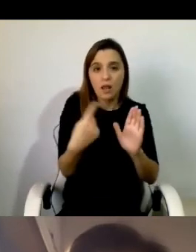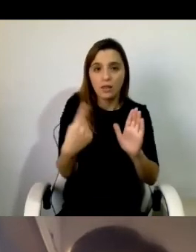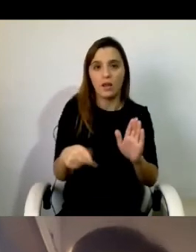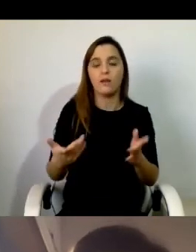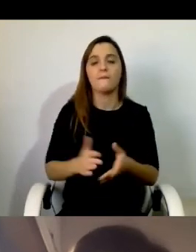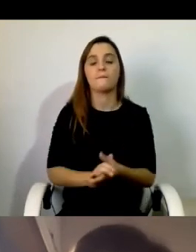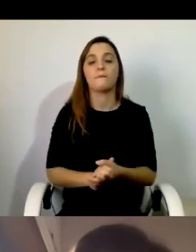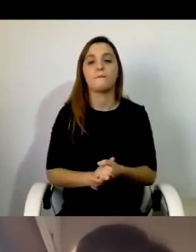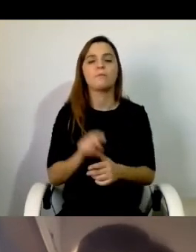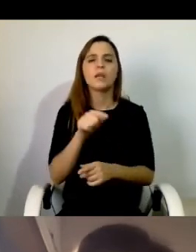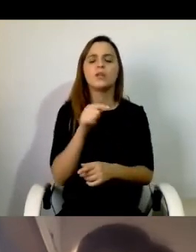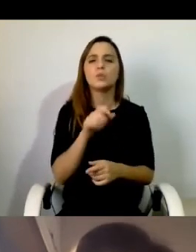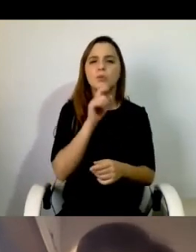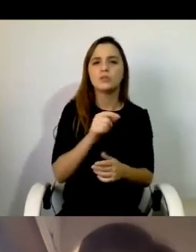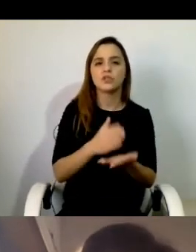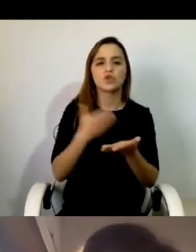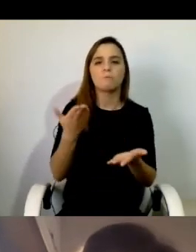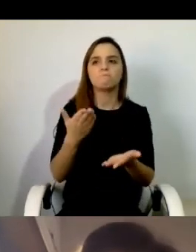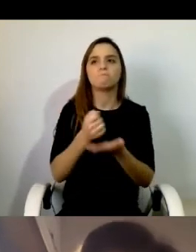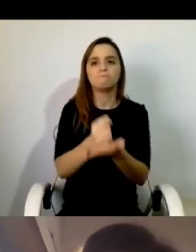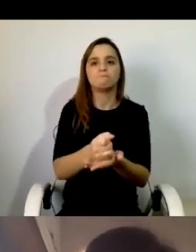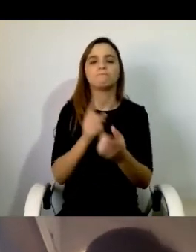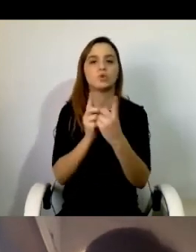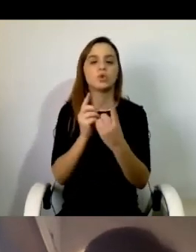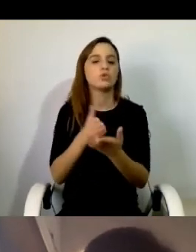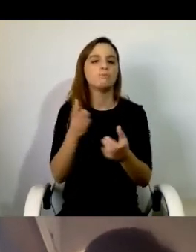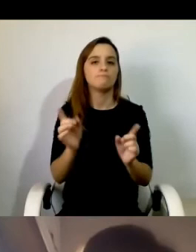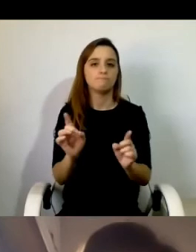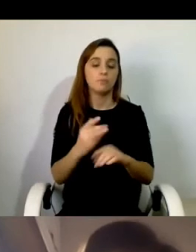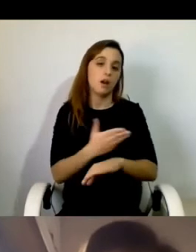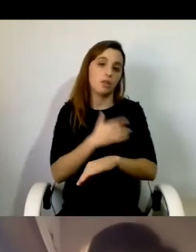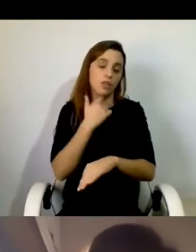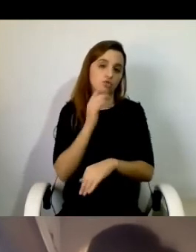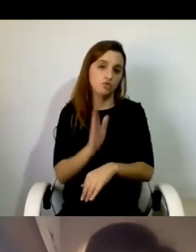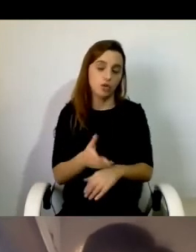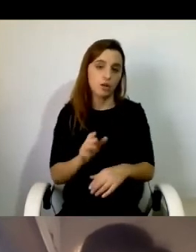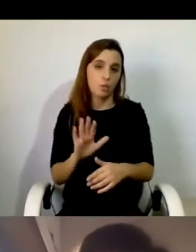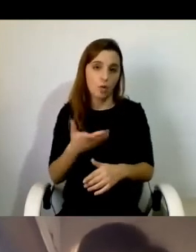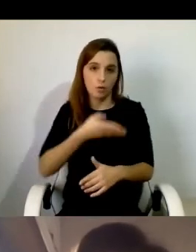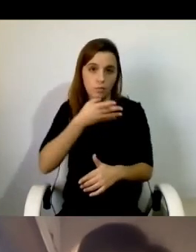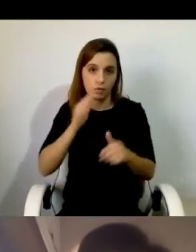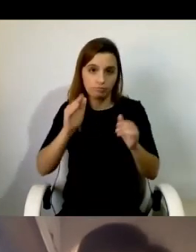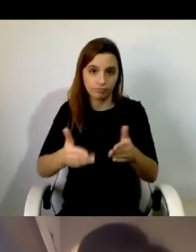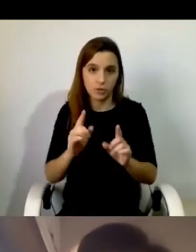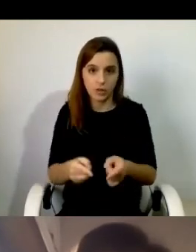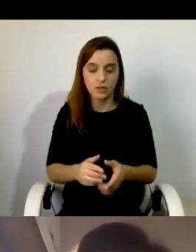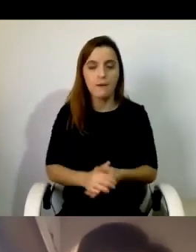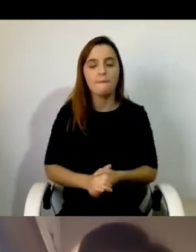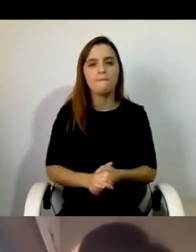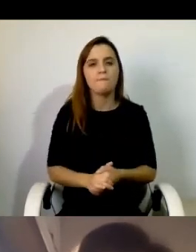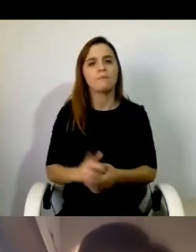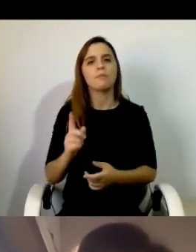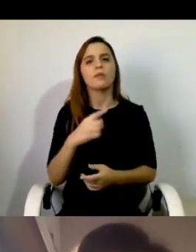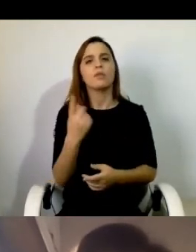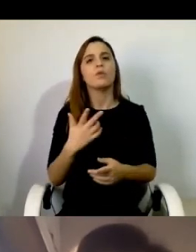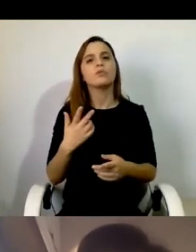é possível, não basta a assistência pessoal, tal como já referi na minha intervenção inicial. O que tentamos fazer